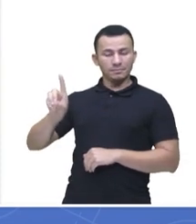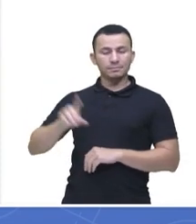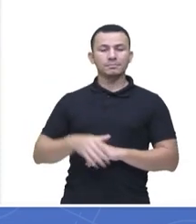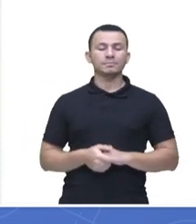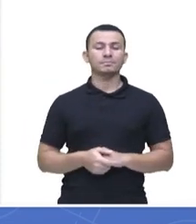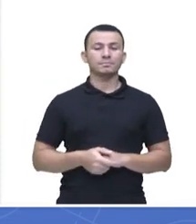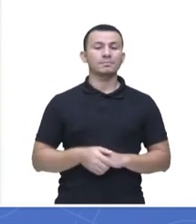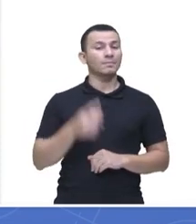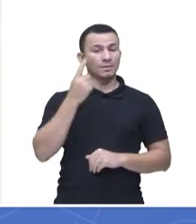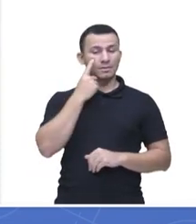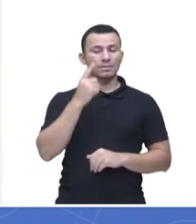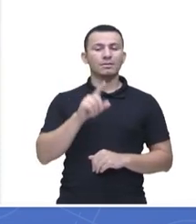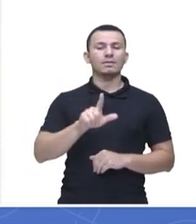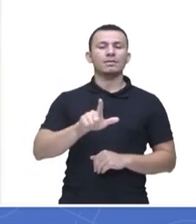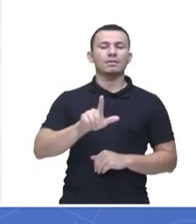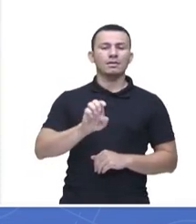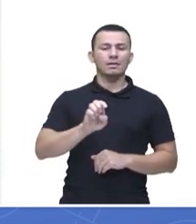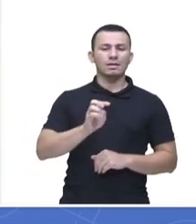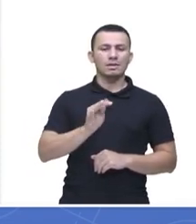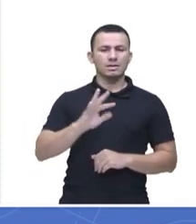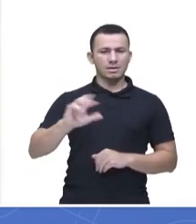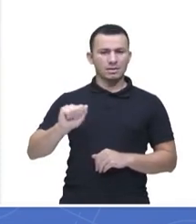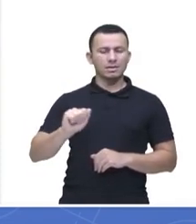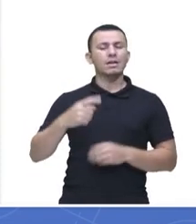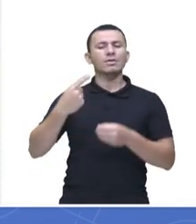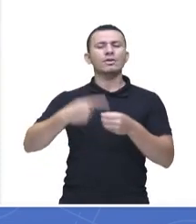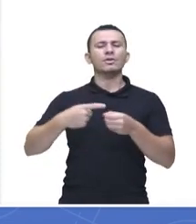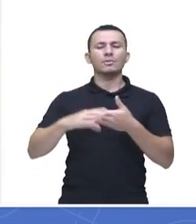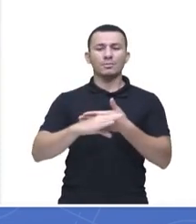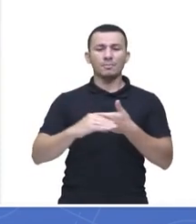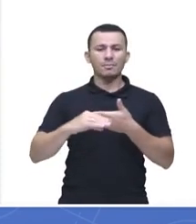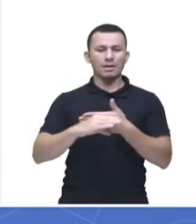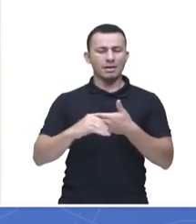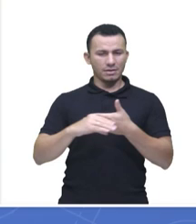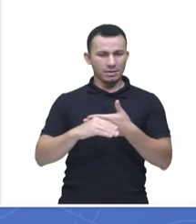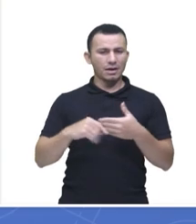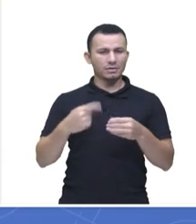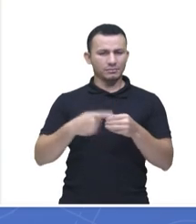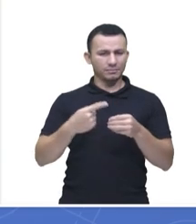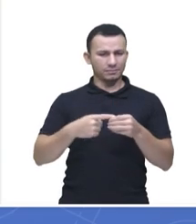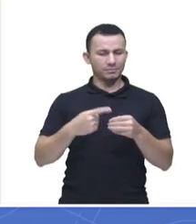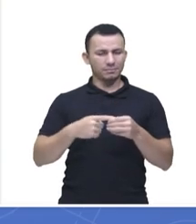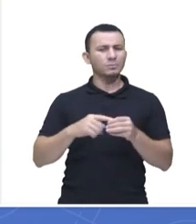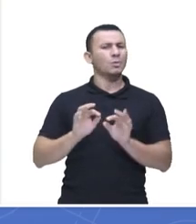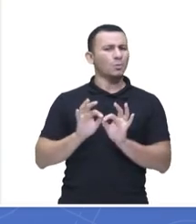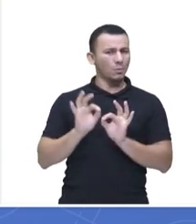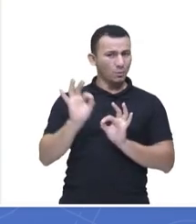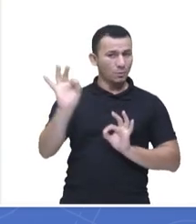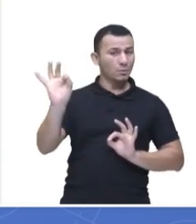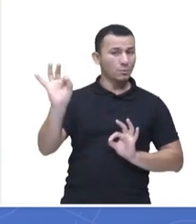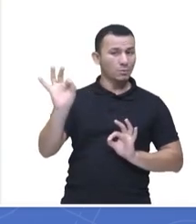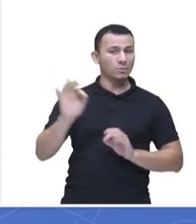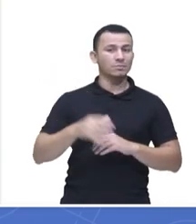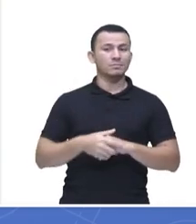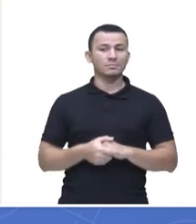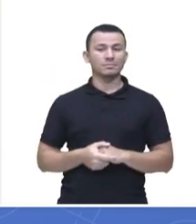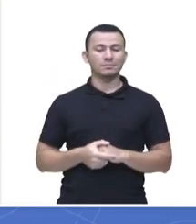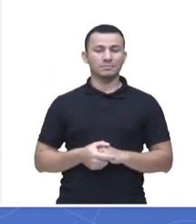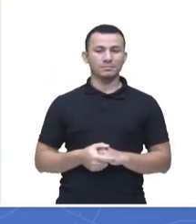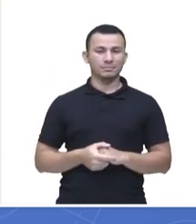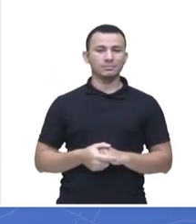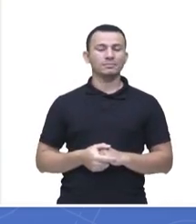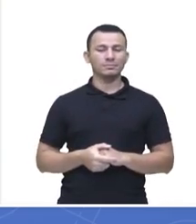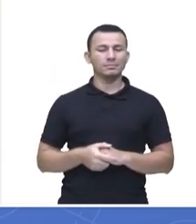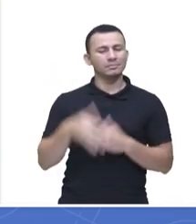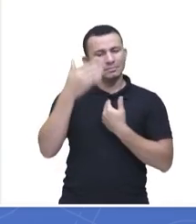Ó, gente, a Letícia, ela fala lá de Humaitá, olha, do município de Humaitá, ela tá bem longe, hein, da gente. Obrigada,